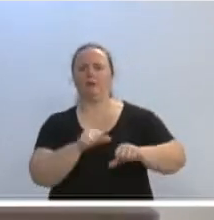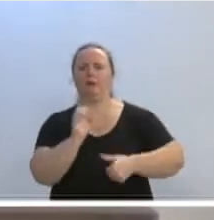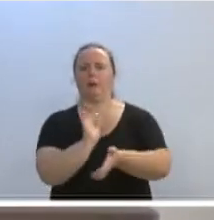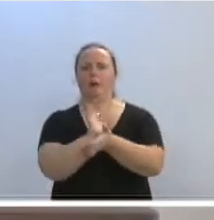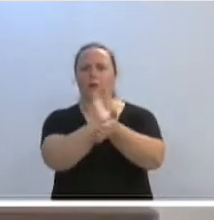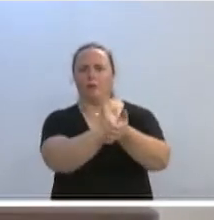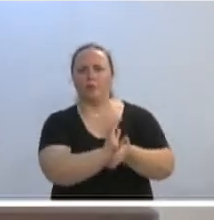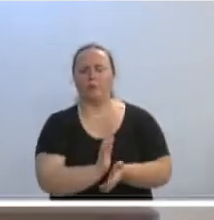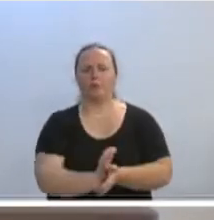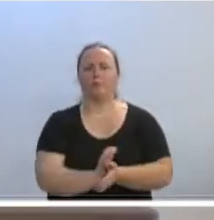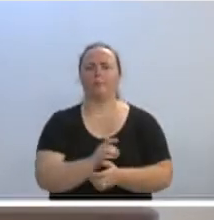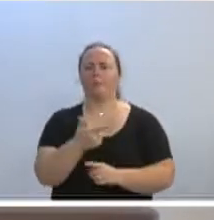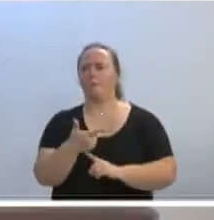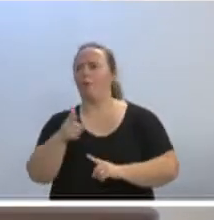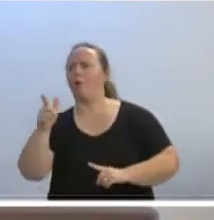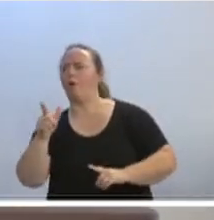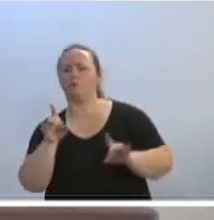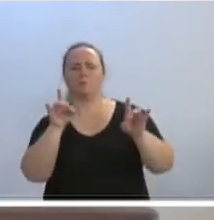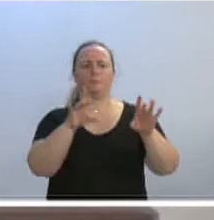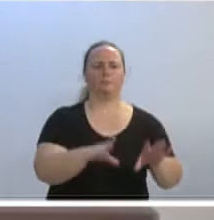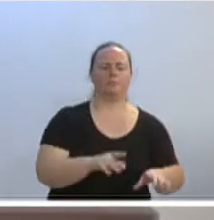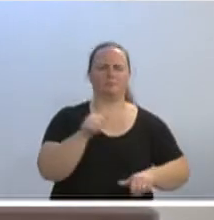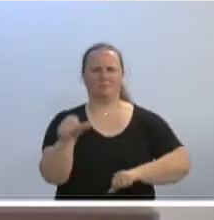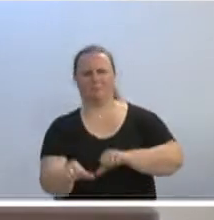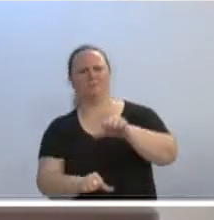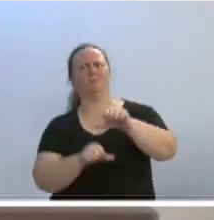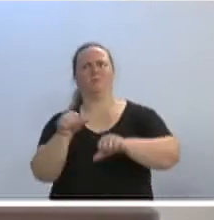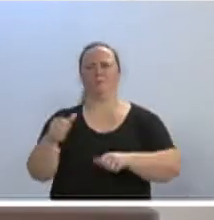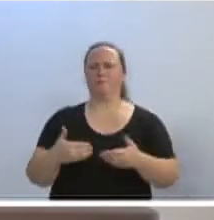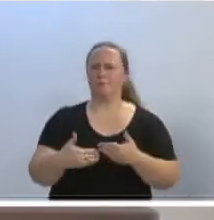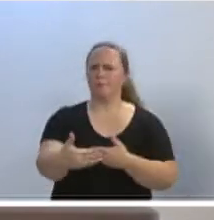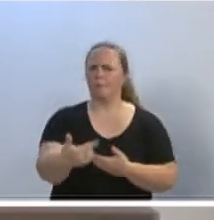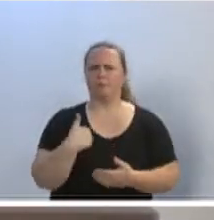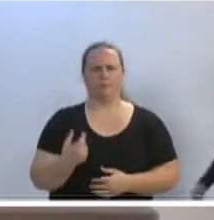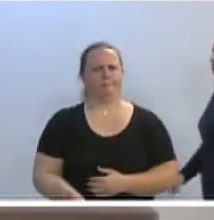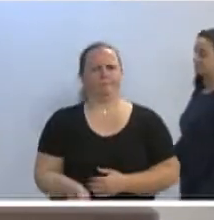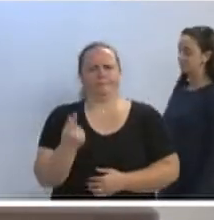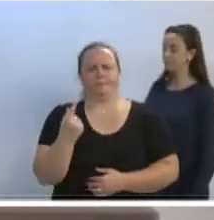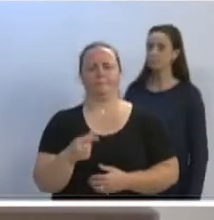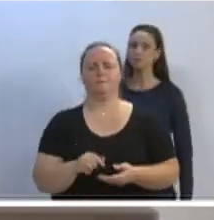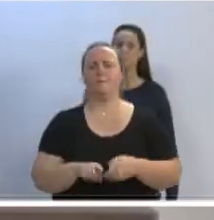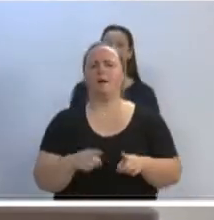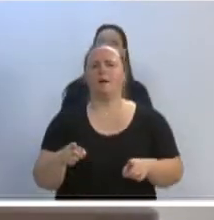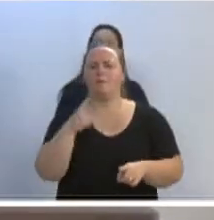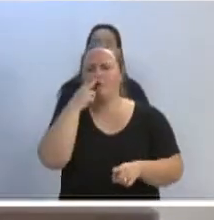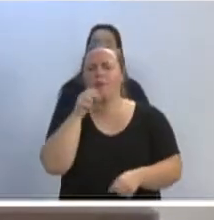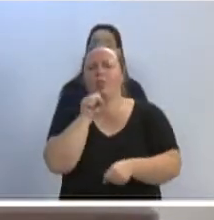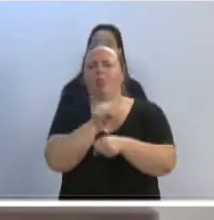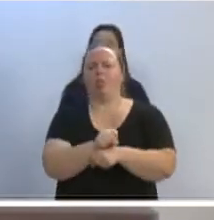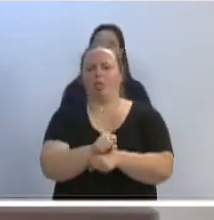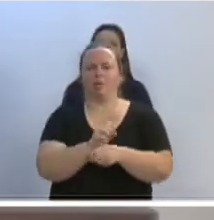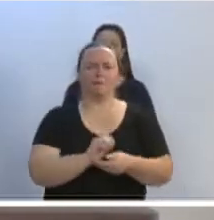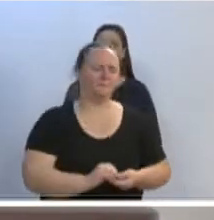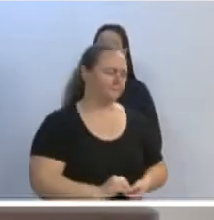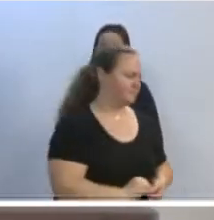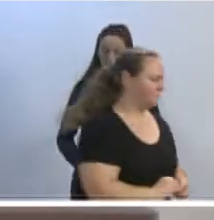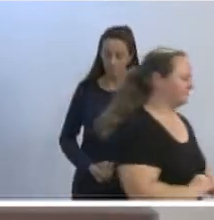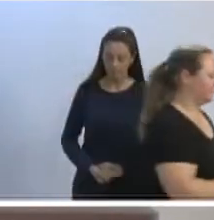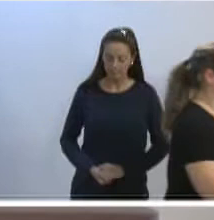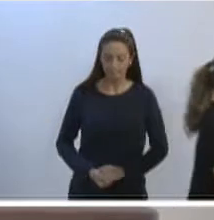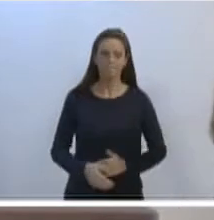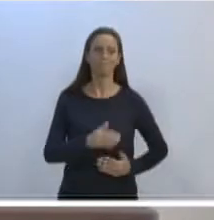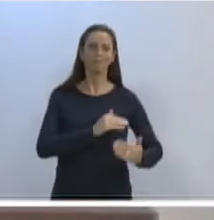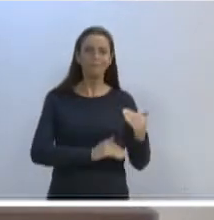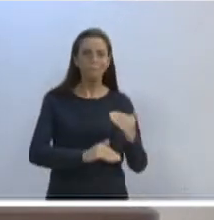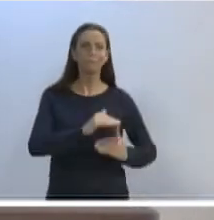parece que hoje mais um secretário deixa secretário, o está tendo de mudança nesse atual governo, não é brincadeira. E as coisas não andam, e as coisas têm retrocesso, e as